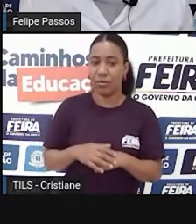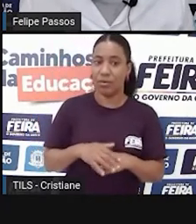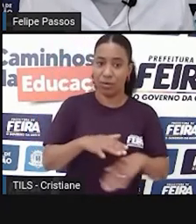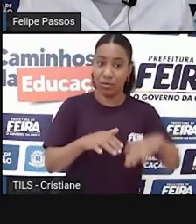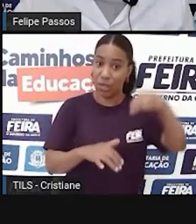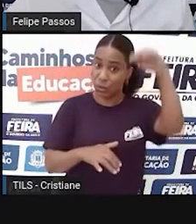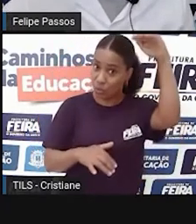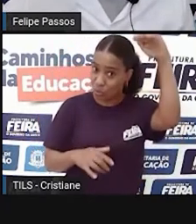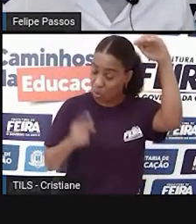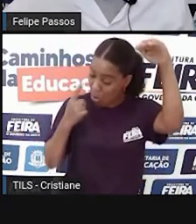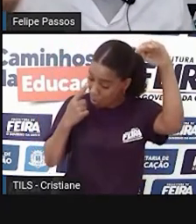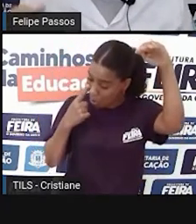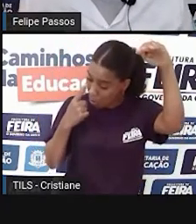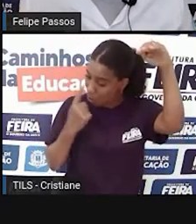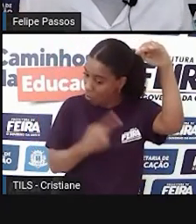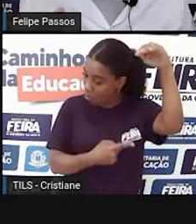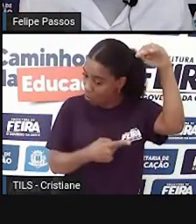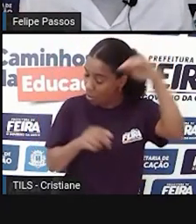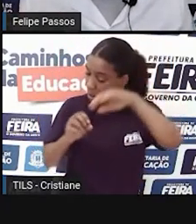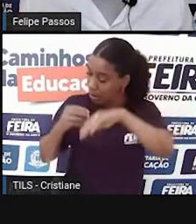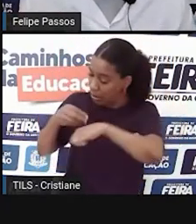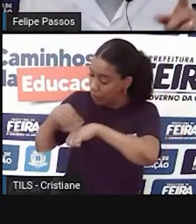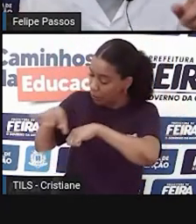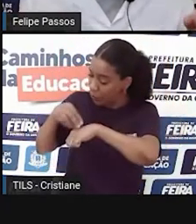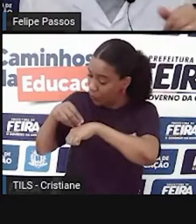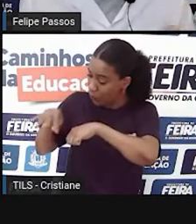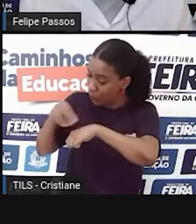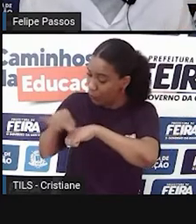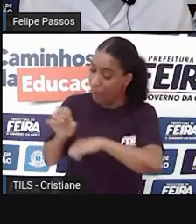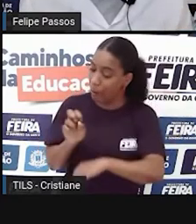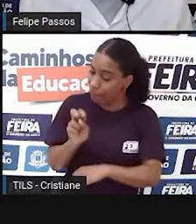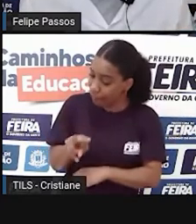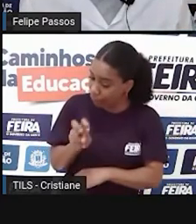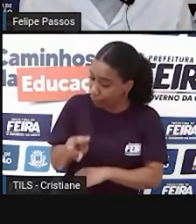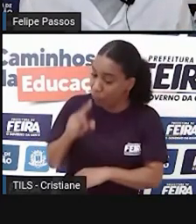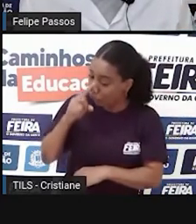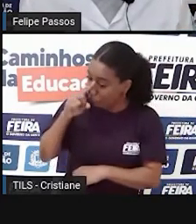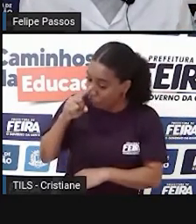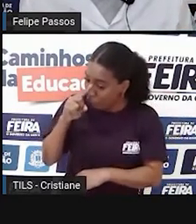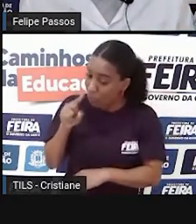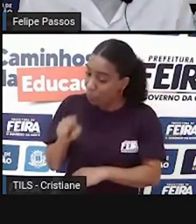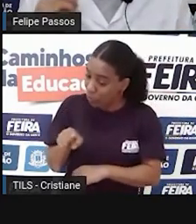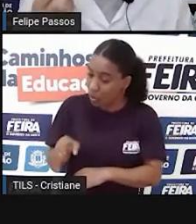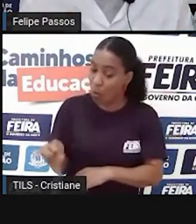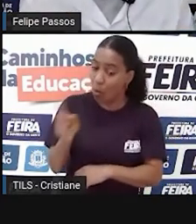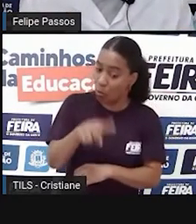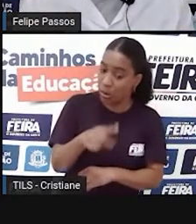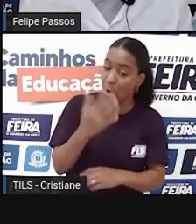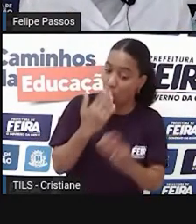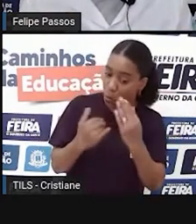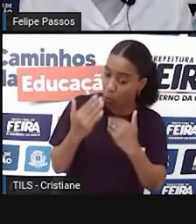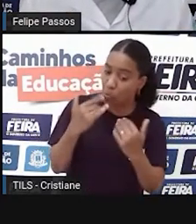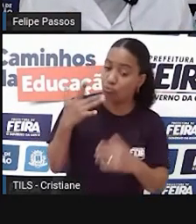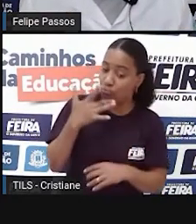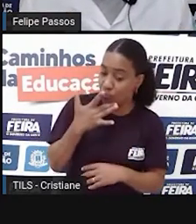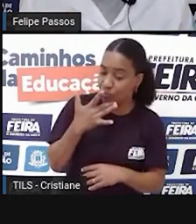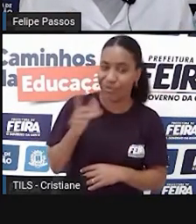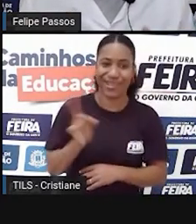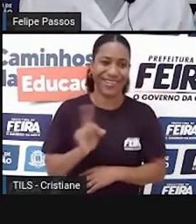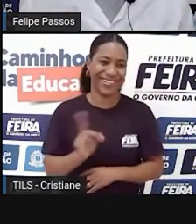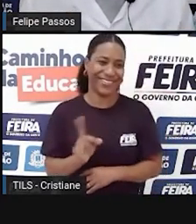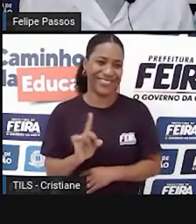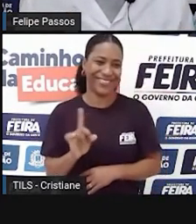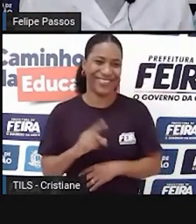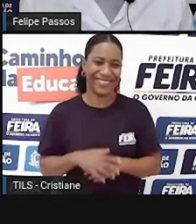dizer, olha filho, essa fruta aqui é venenosa. Aquela fruta ali é comestível. Não, a criança tinha que ir observando, certo?